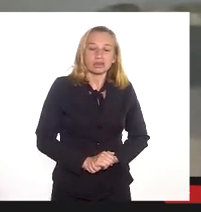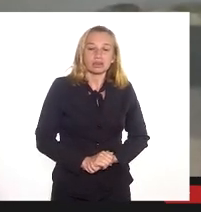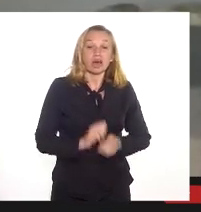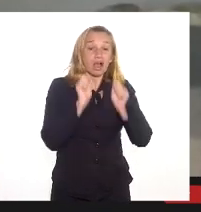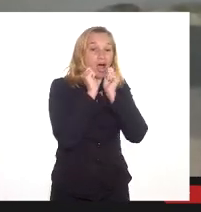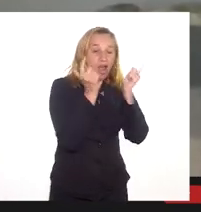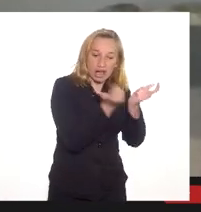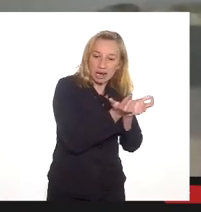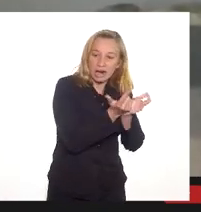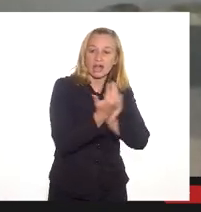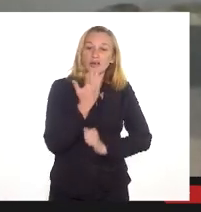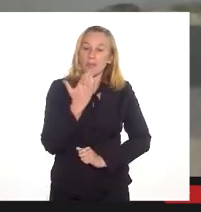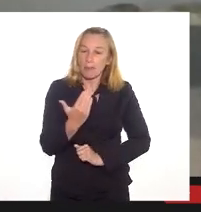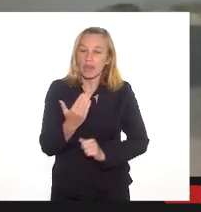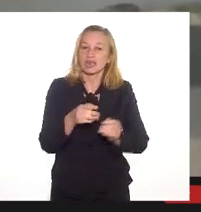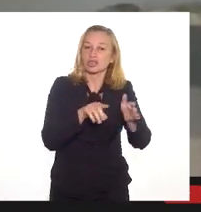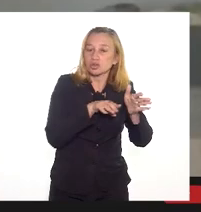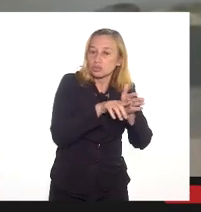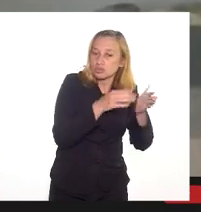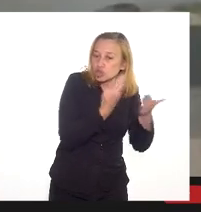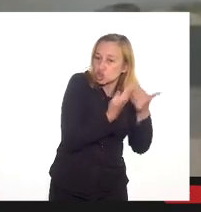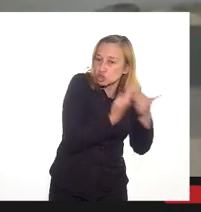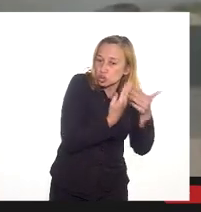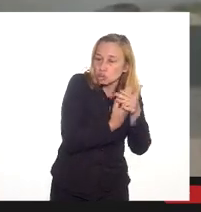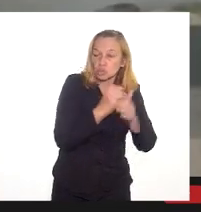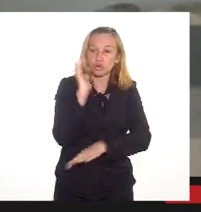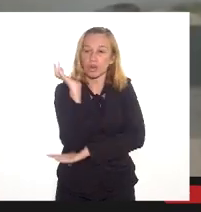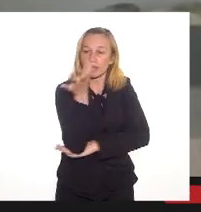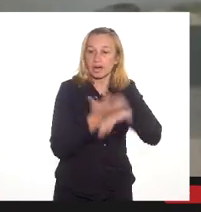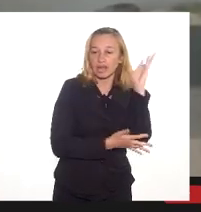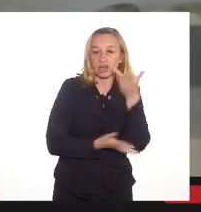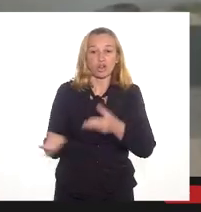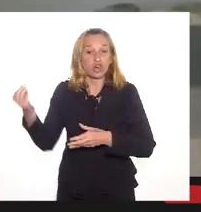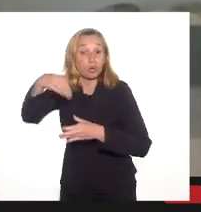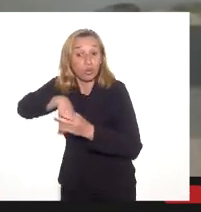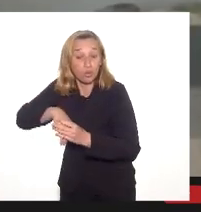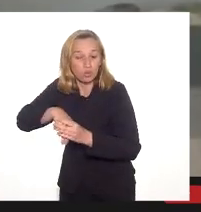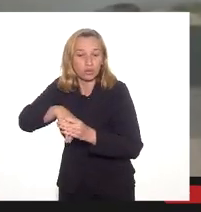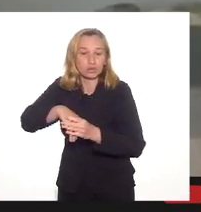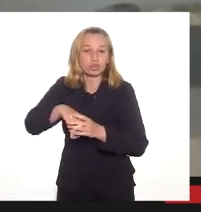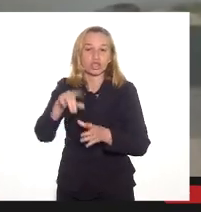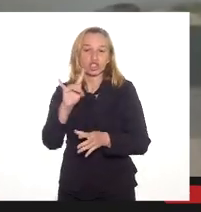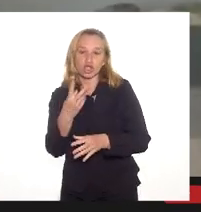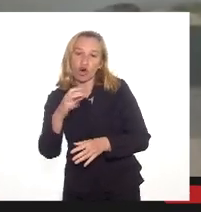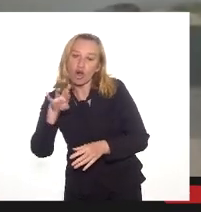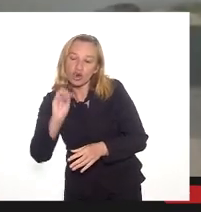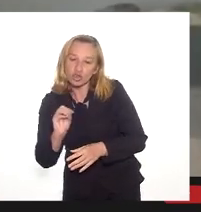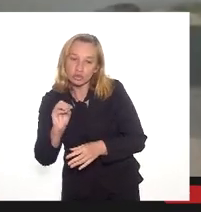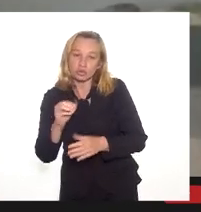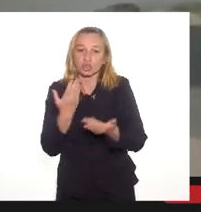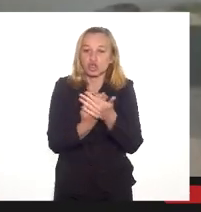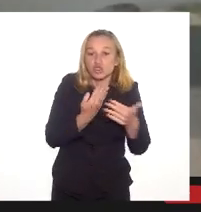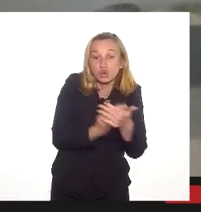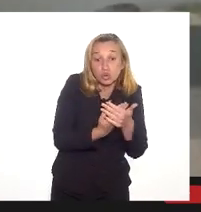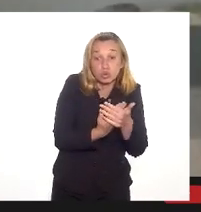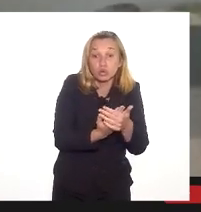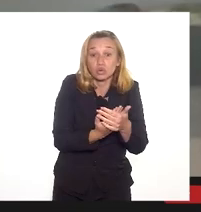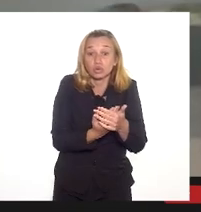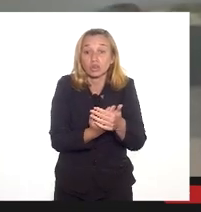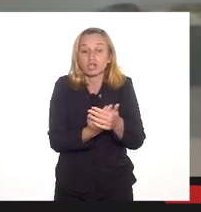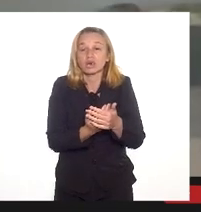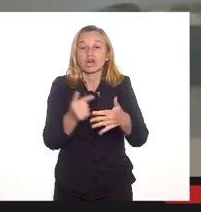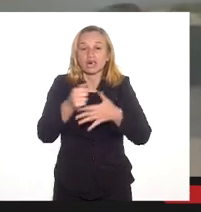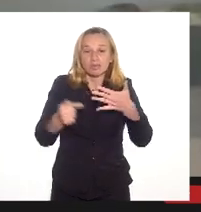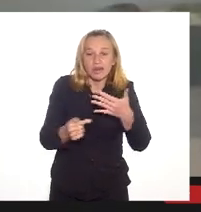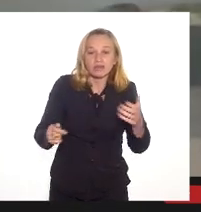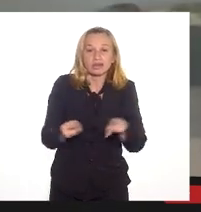LERJ solicite os estudos ambientais, incluindo os levantamentos hidrológicos, estudos hidrológicos, além dos aspectos